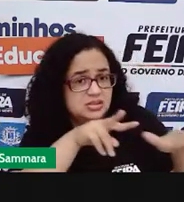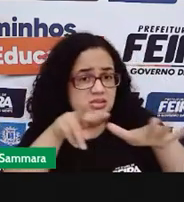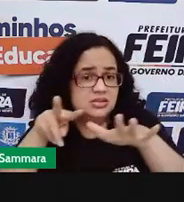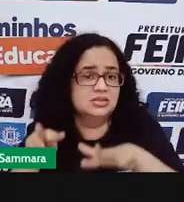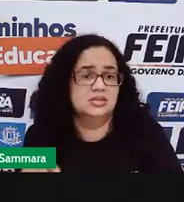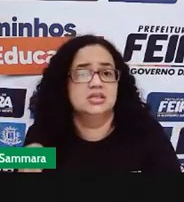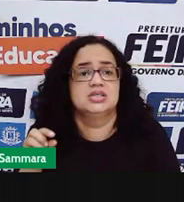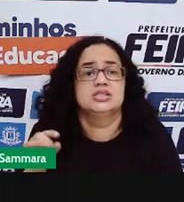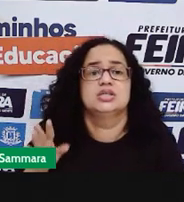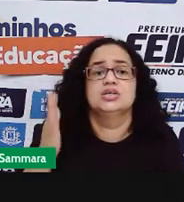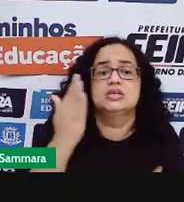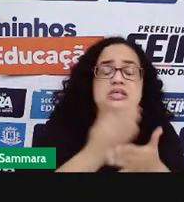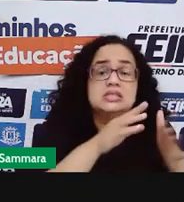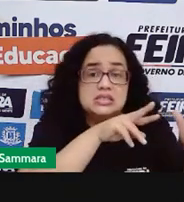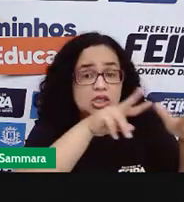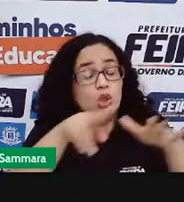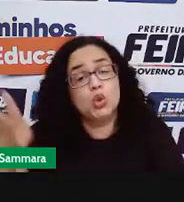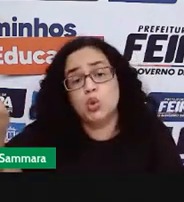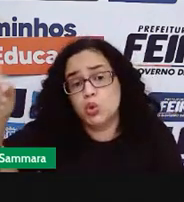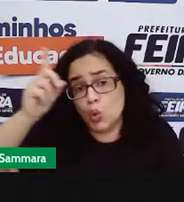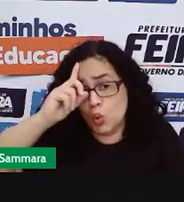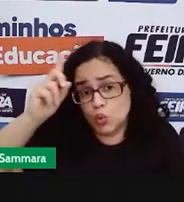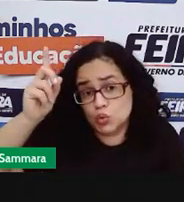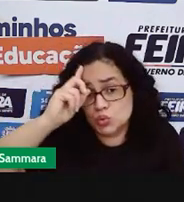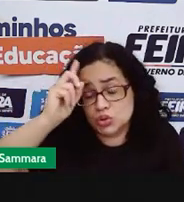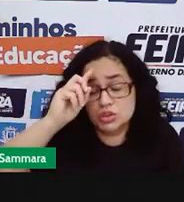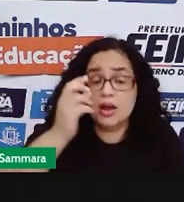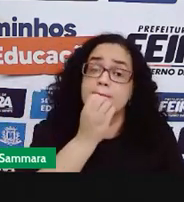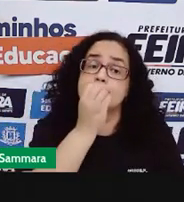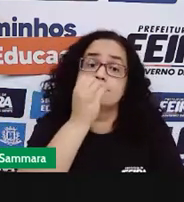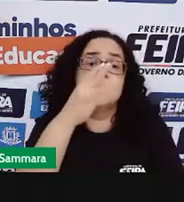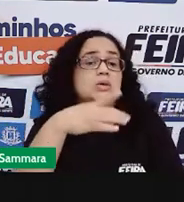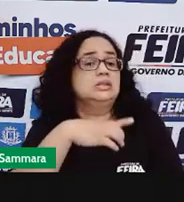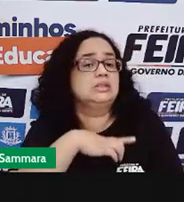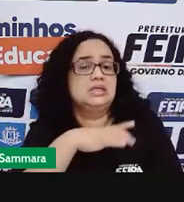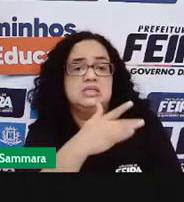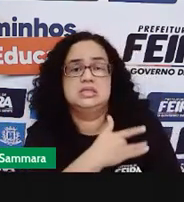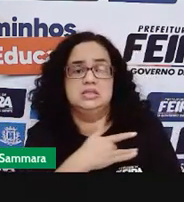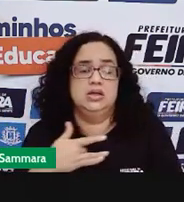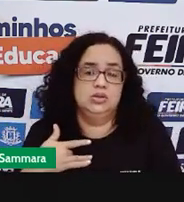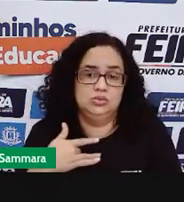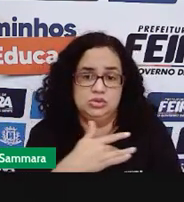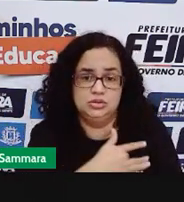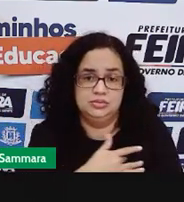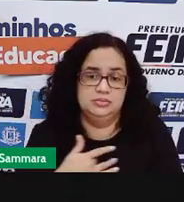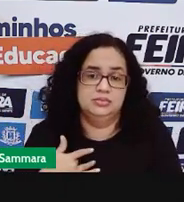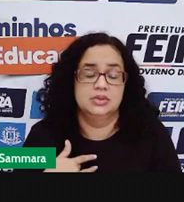ou só no meio da semana. Ter saúde todos os dias.